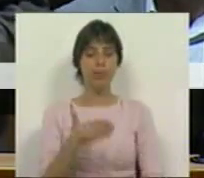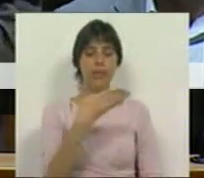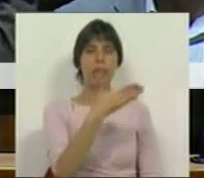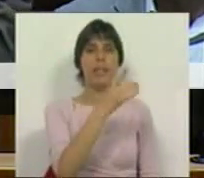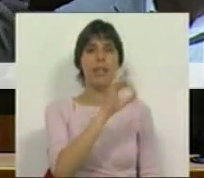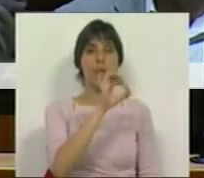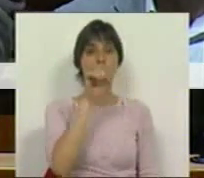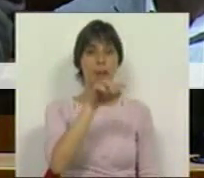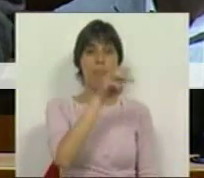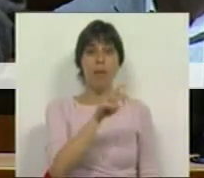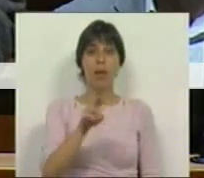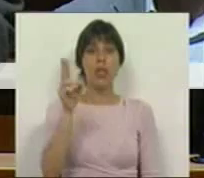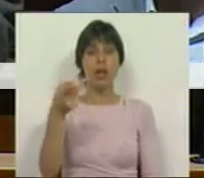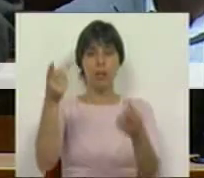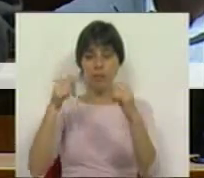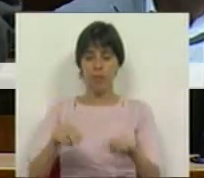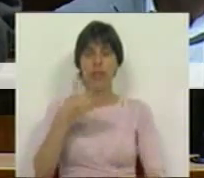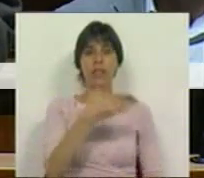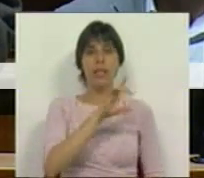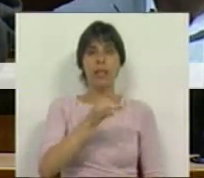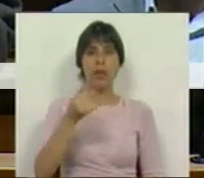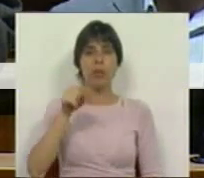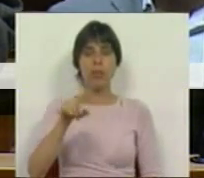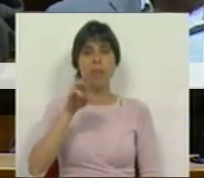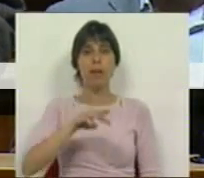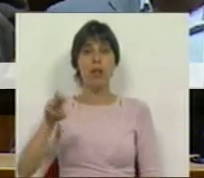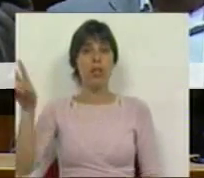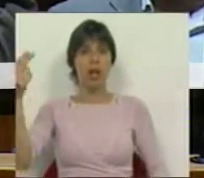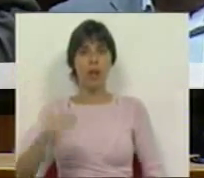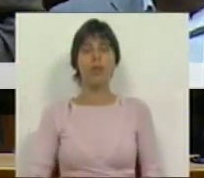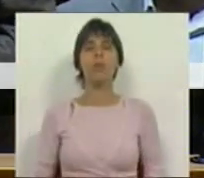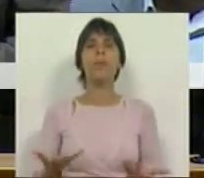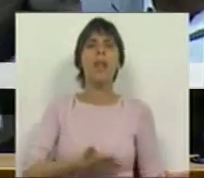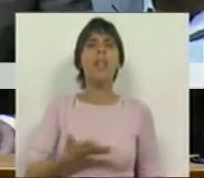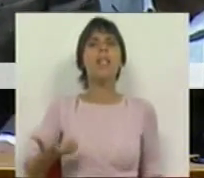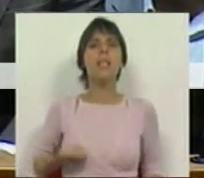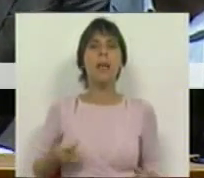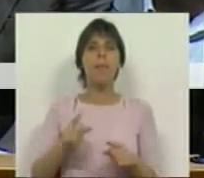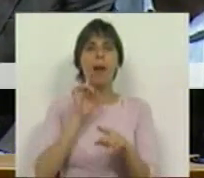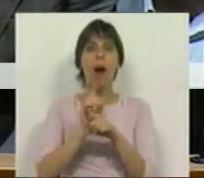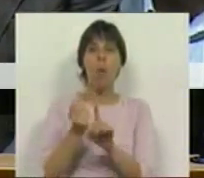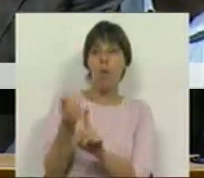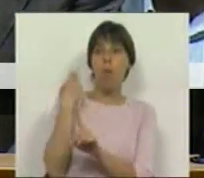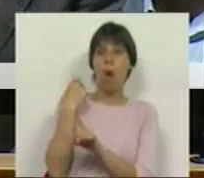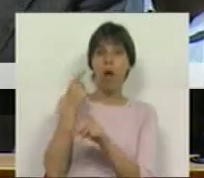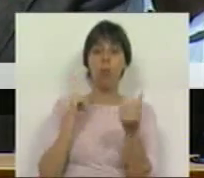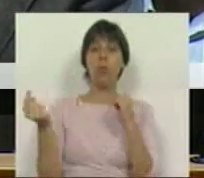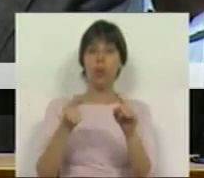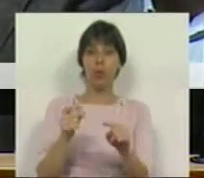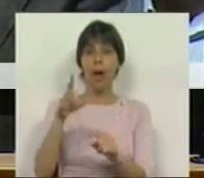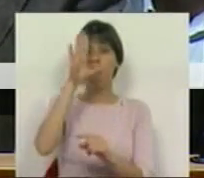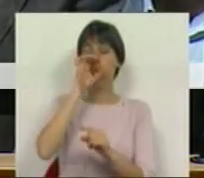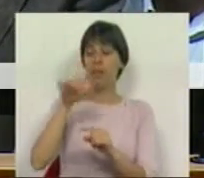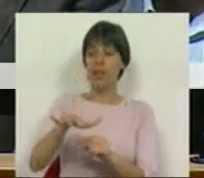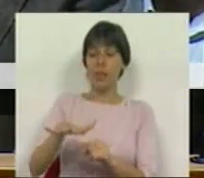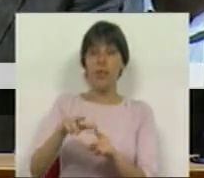168 mil milhões de euros para 162 mil milhões de euros. E o desemprego, que era há um ano, no debate do Estado da